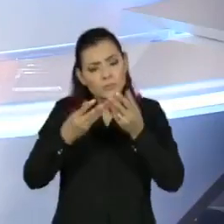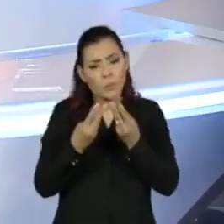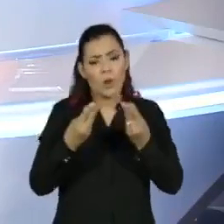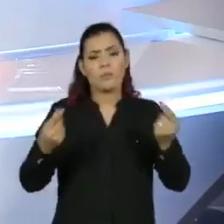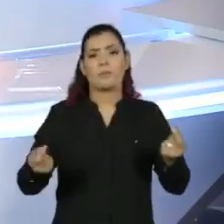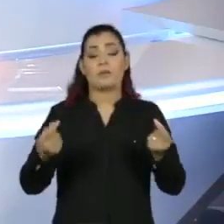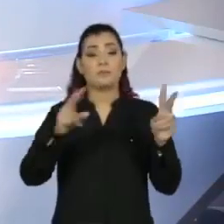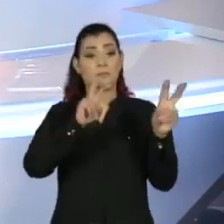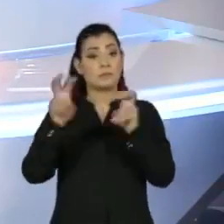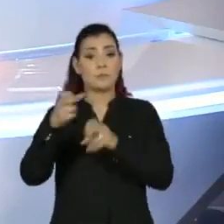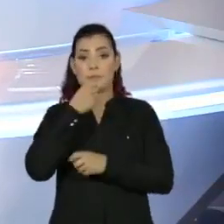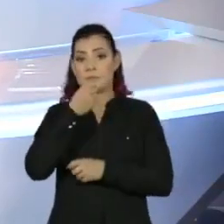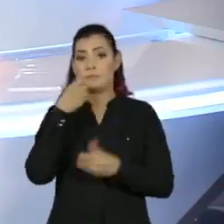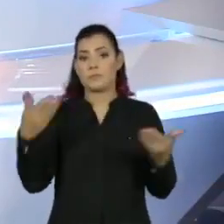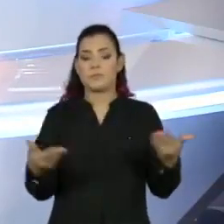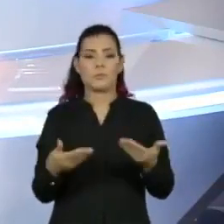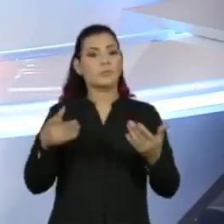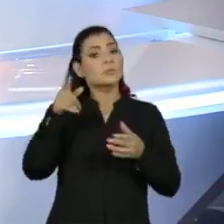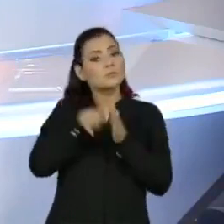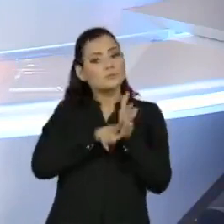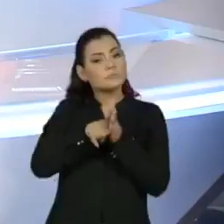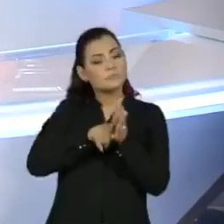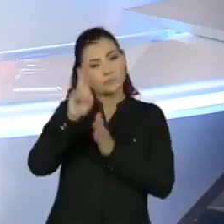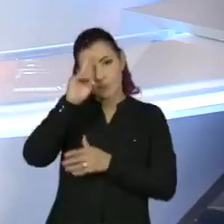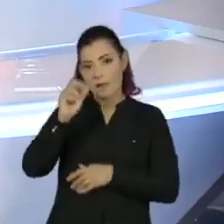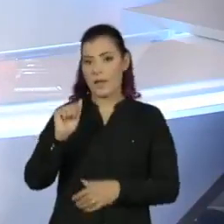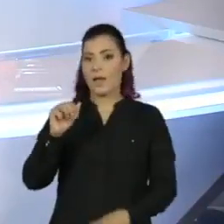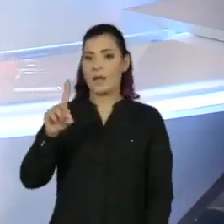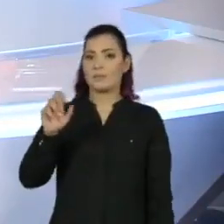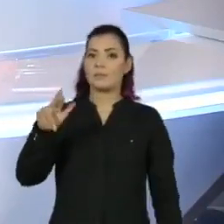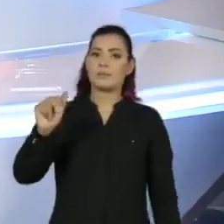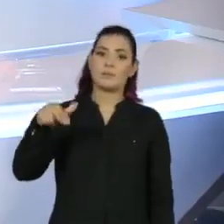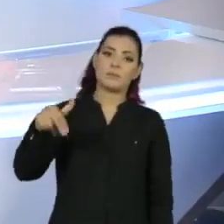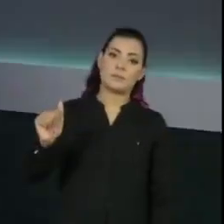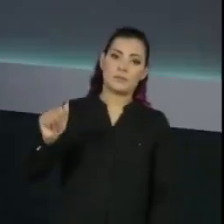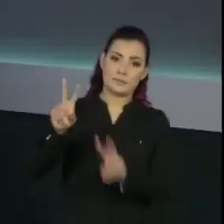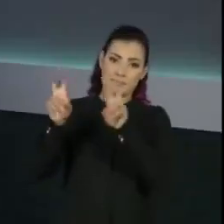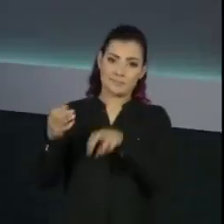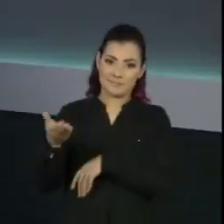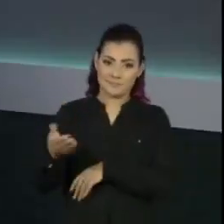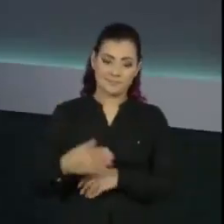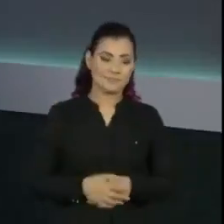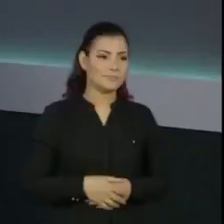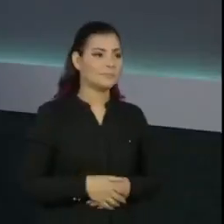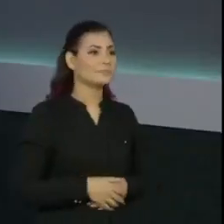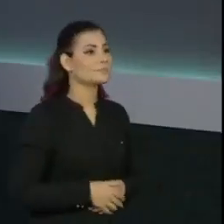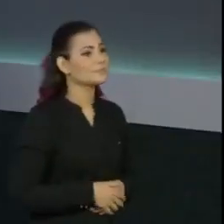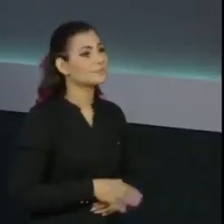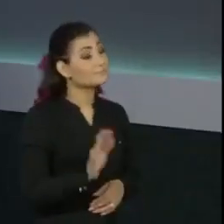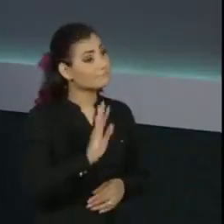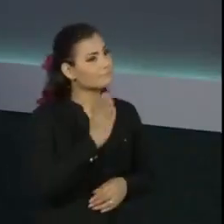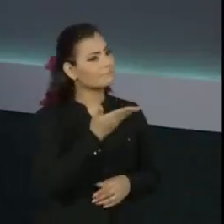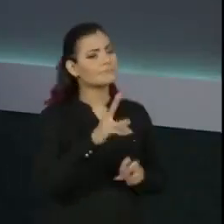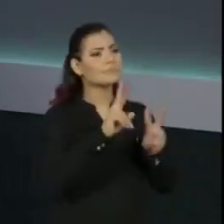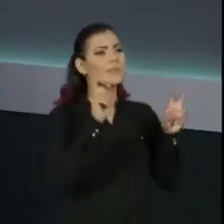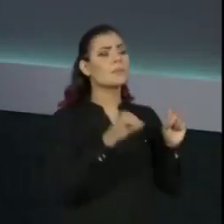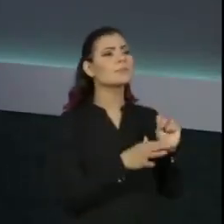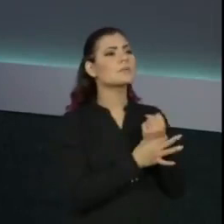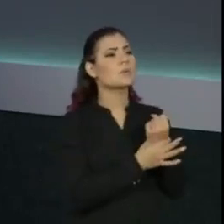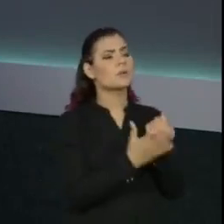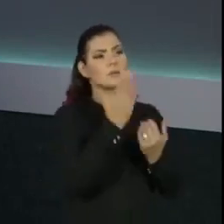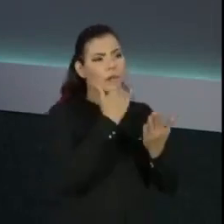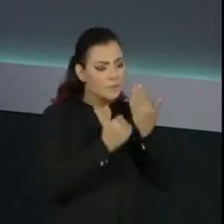famílias é o assunto da entrevista de hoje com a historiadora Adriana Salai, que estuda o tema. O que a gente está falando em relação à segurança